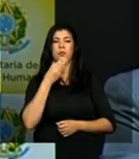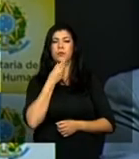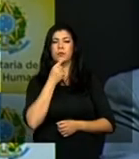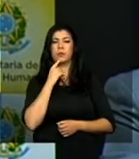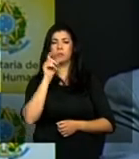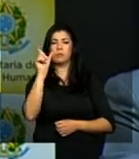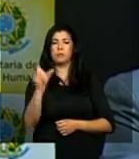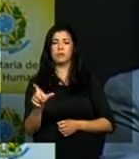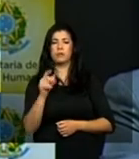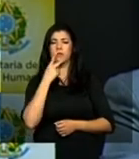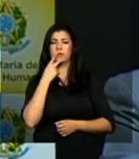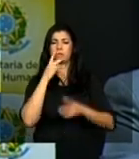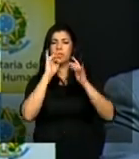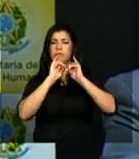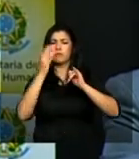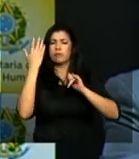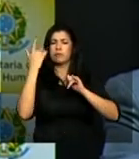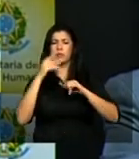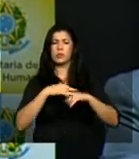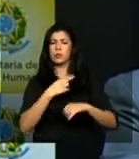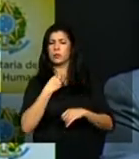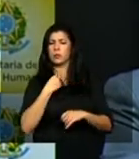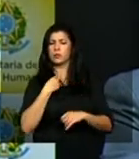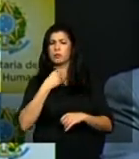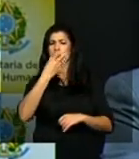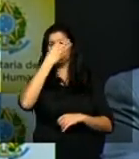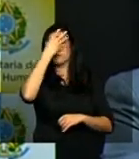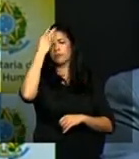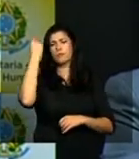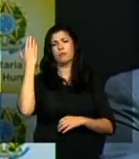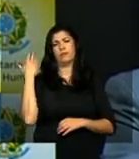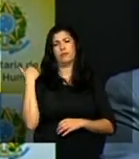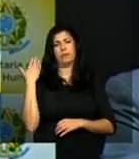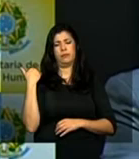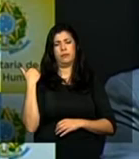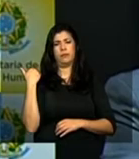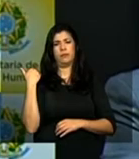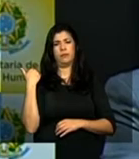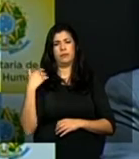caísse no esquecimento porque nós precisamos